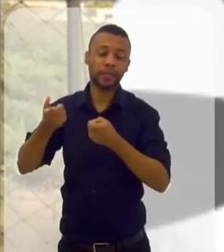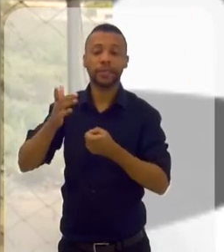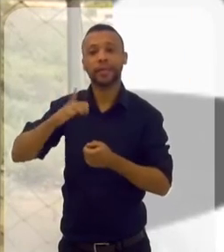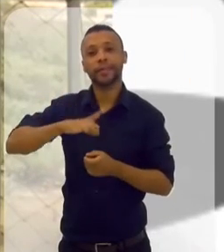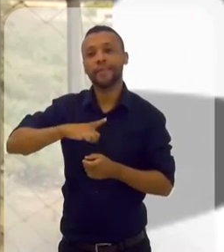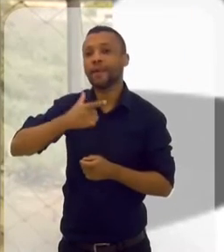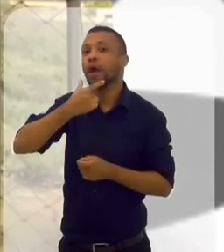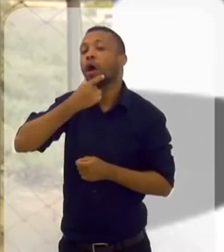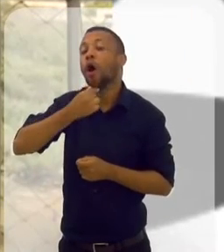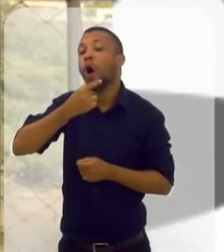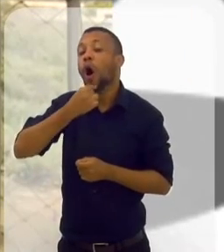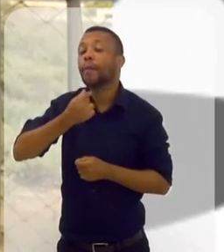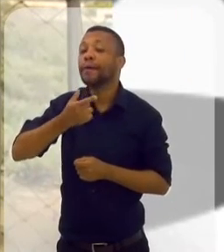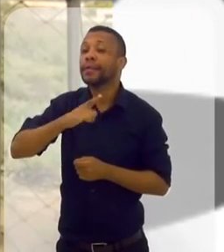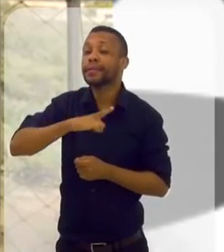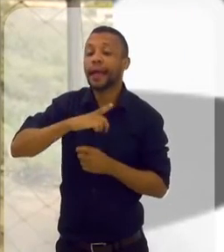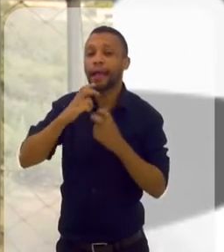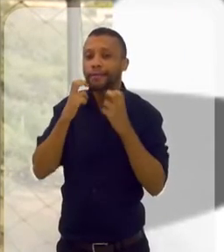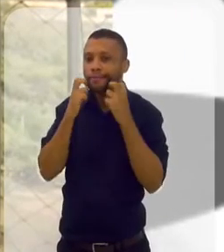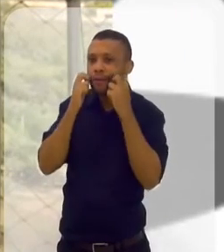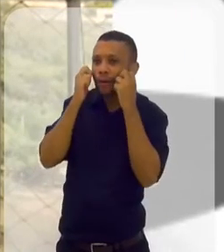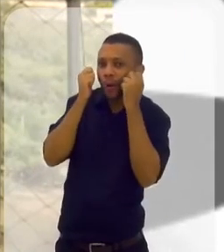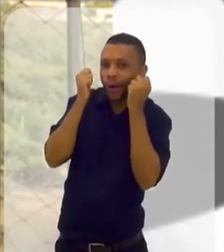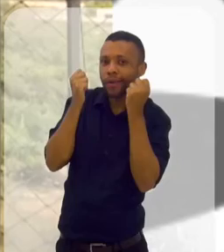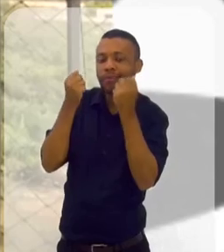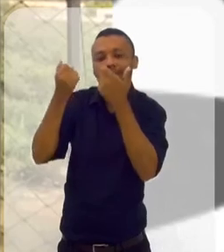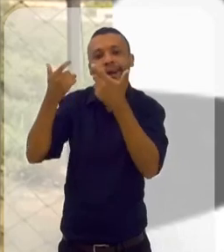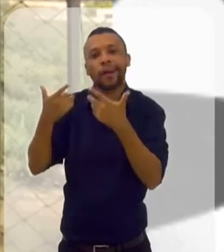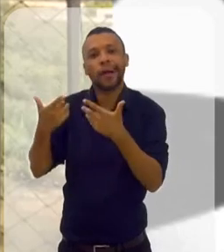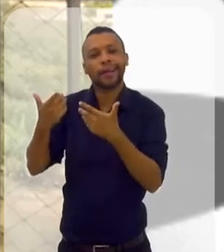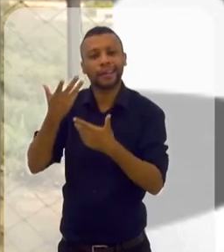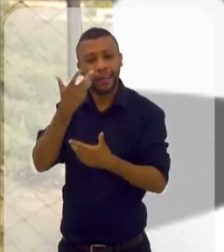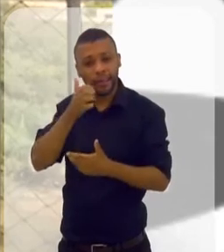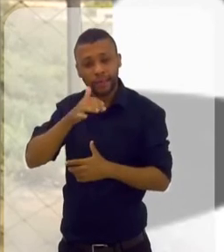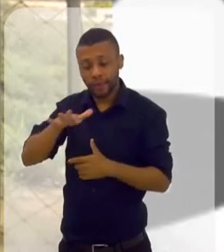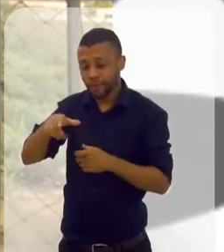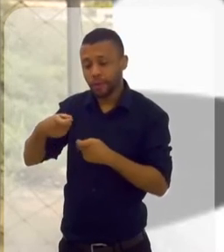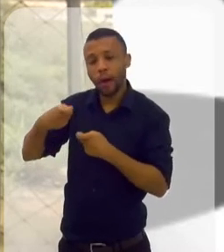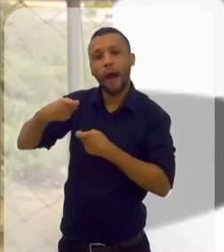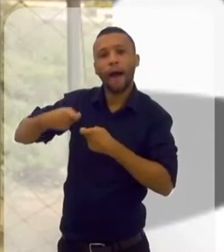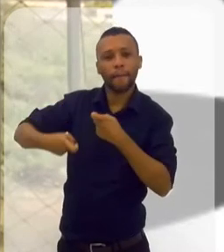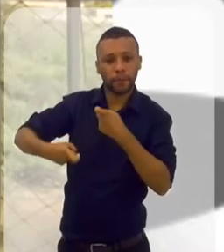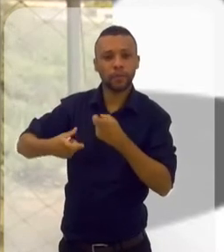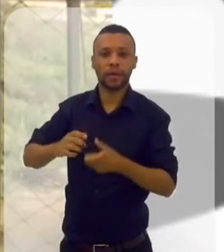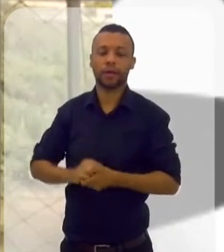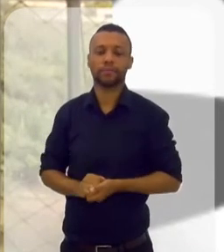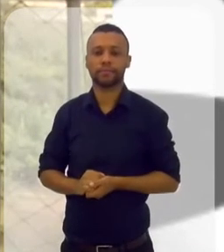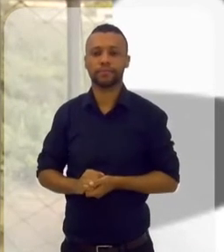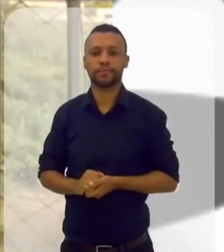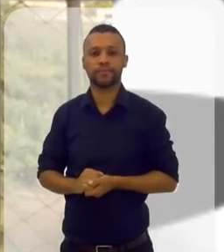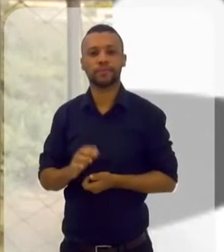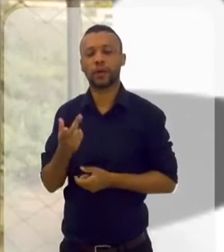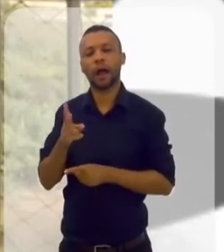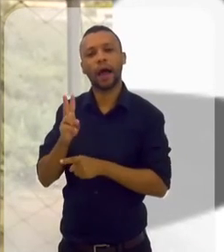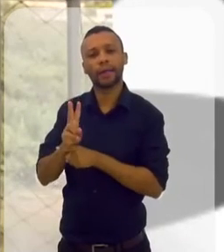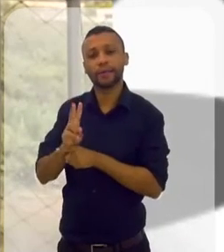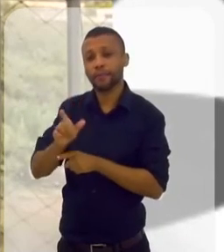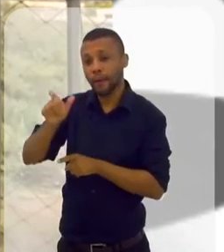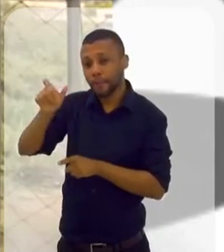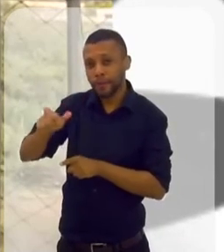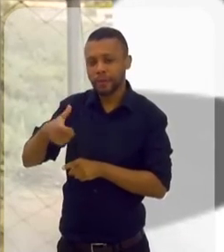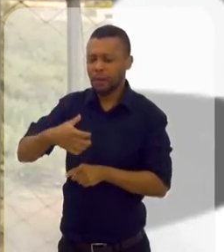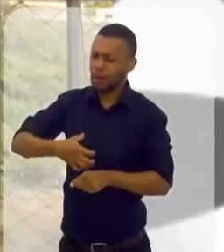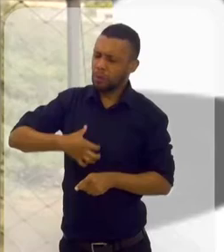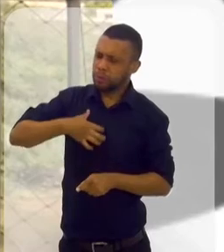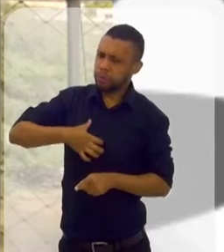Como assim, às vezes atendo homens e homens têm vergonha de falar que foram abusados na infância. E aí, eu atendi